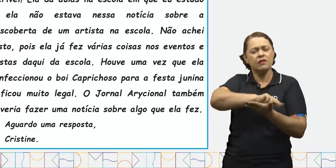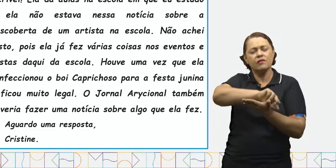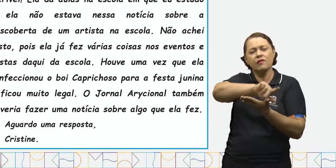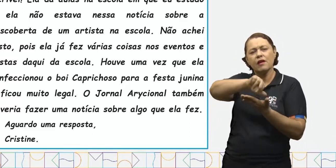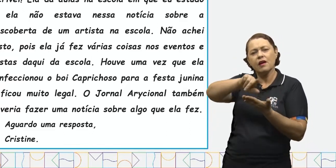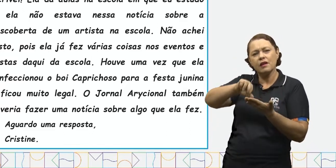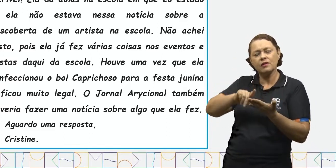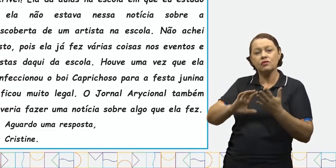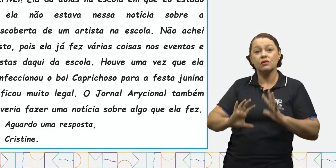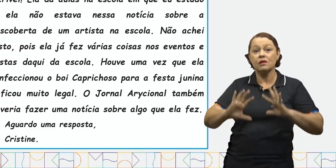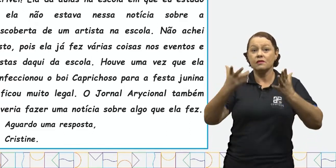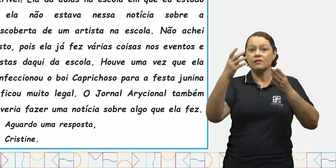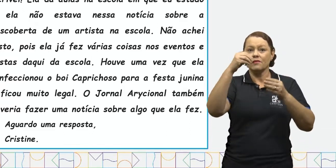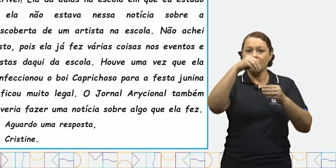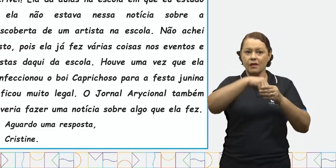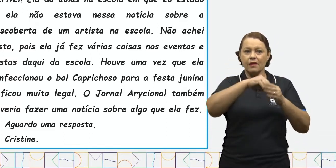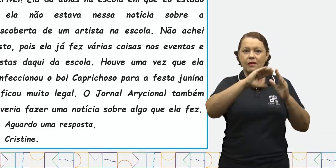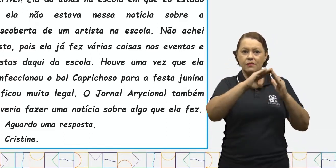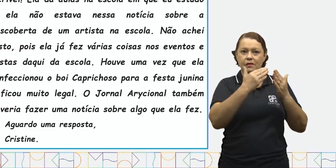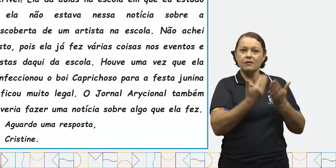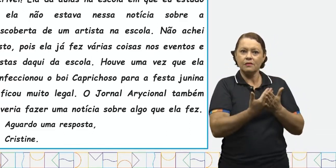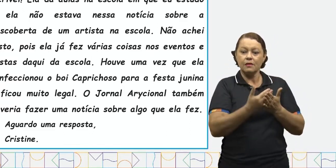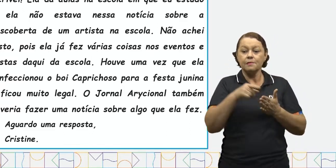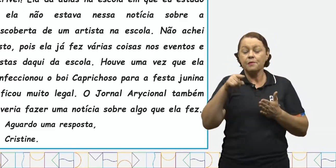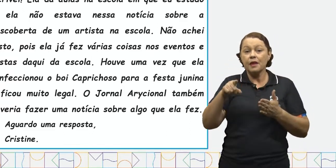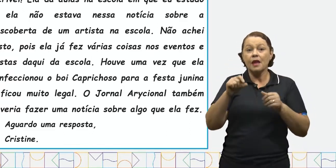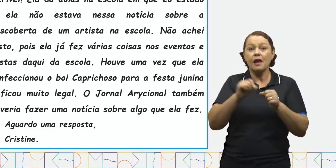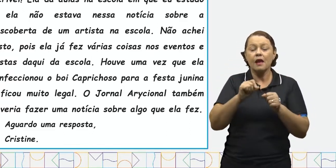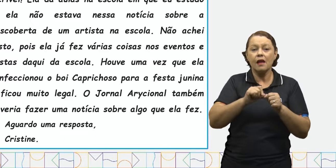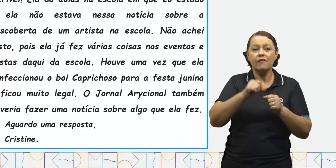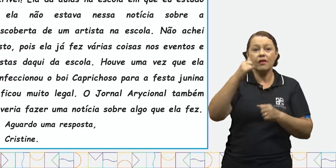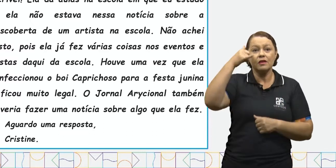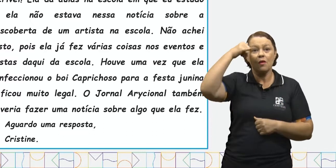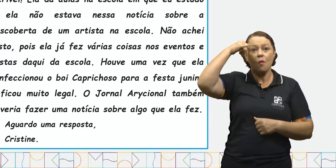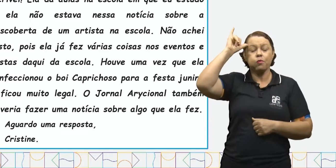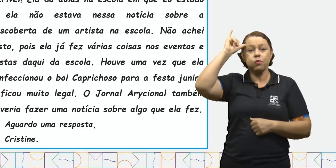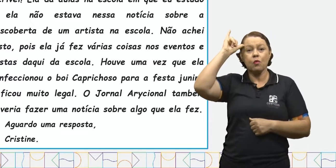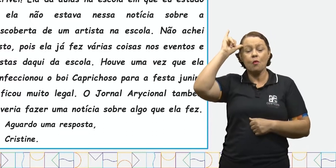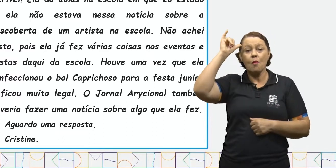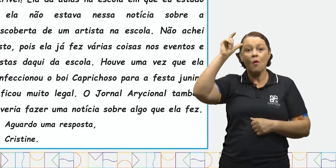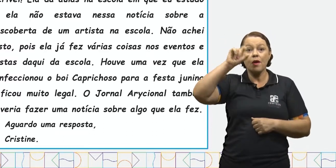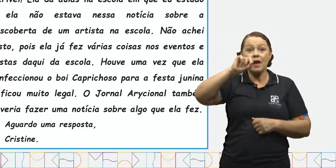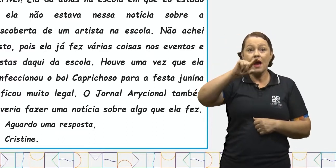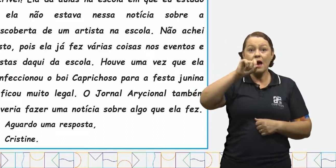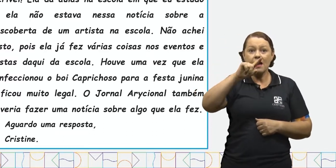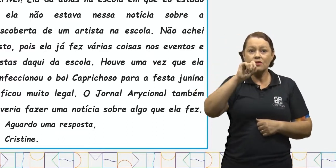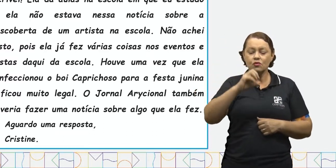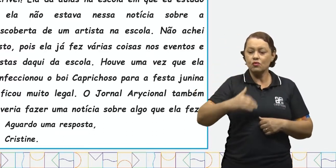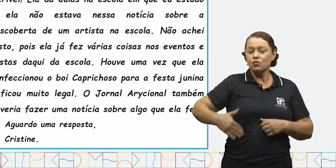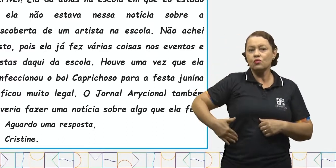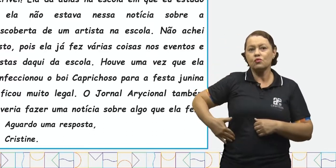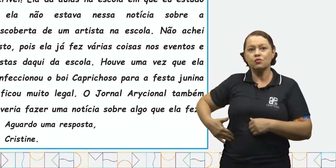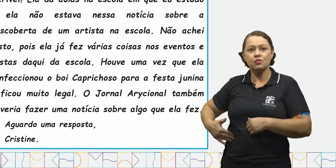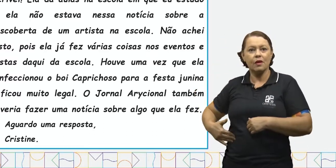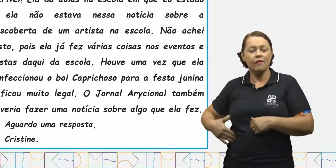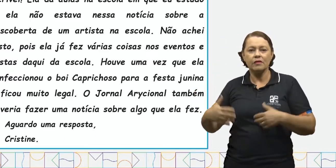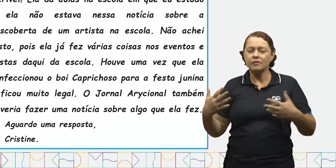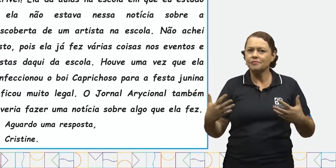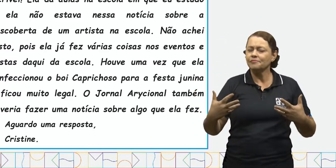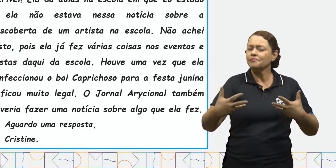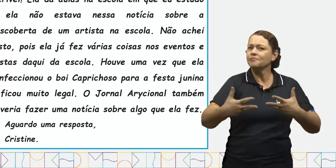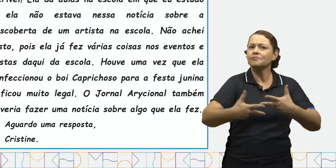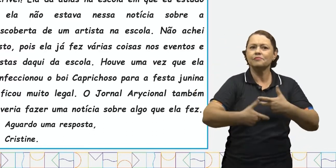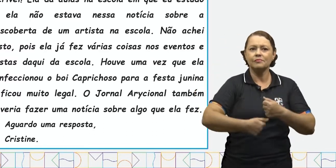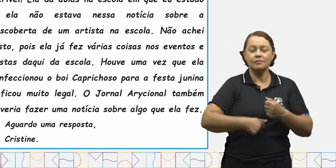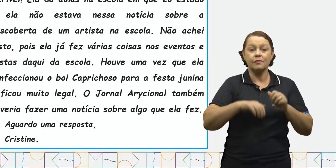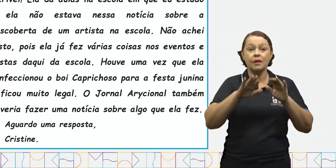da escola. Houve uma vez que ela confeccionou o boi caprichoso para a festa junina e ficou muito legal. O Jornal